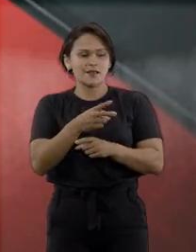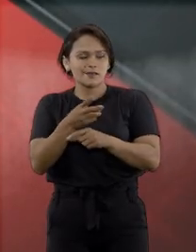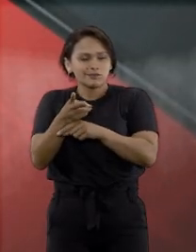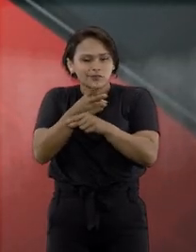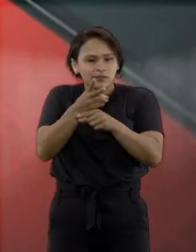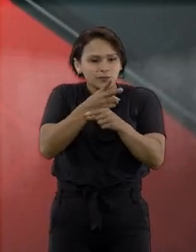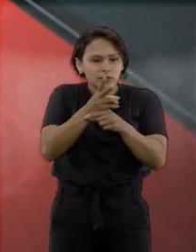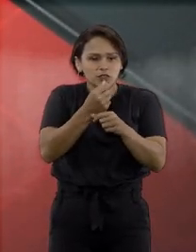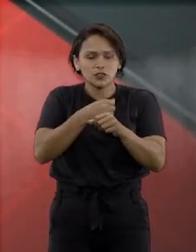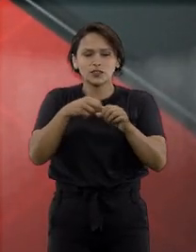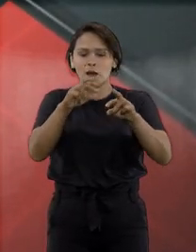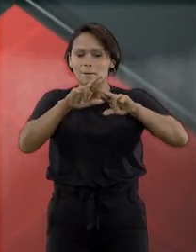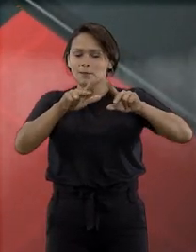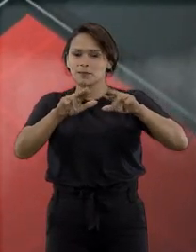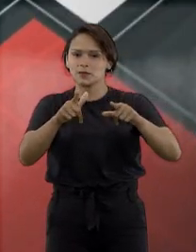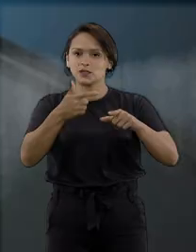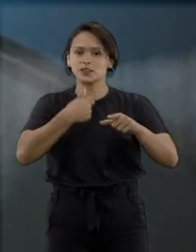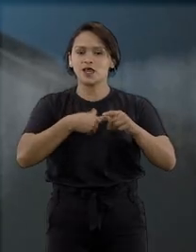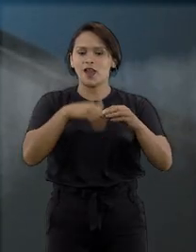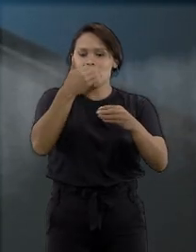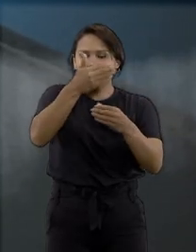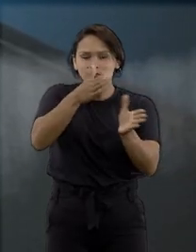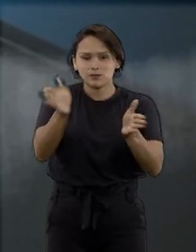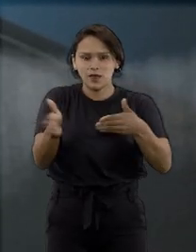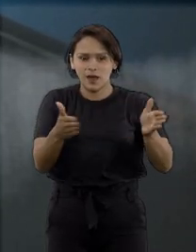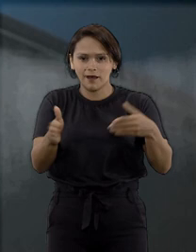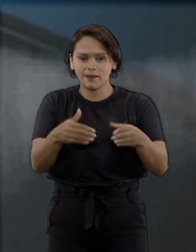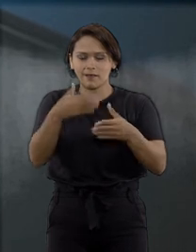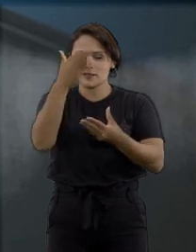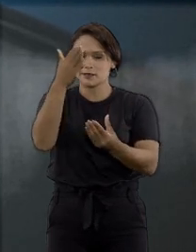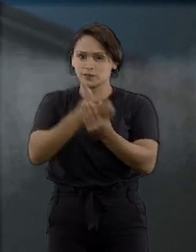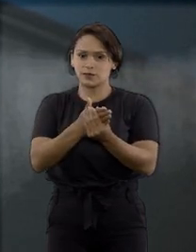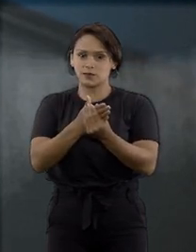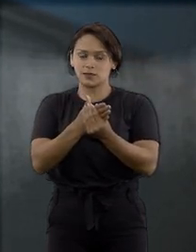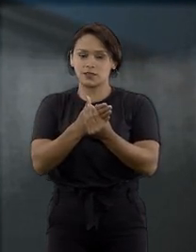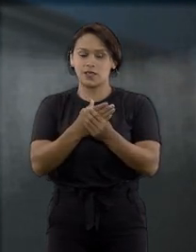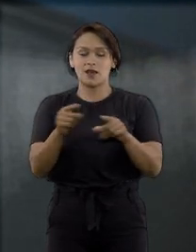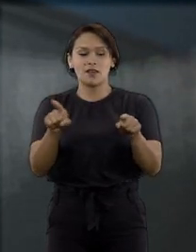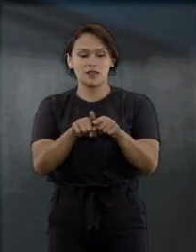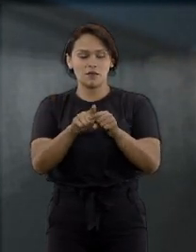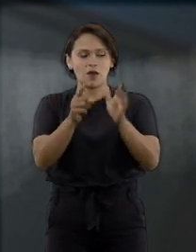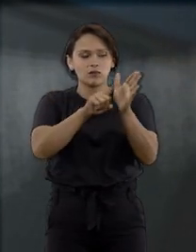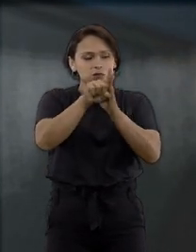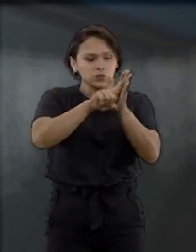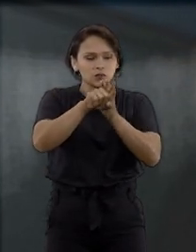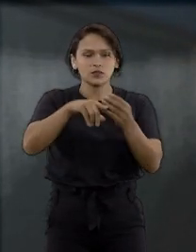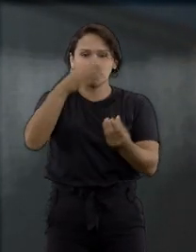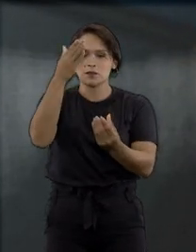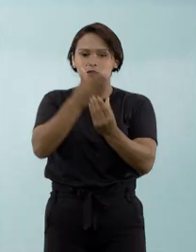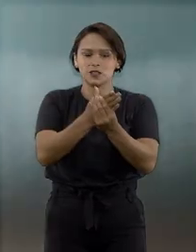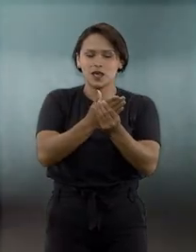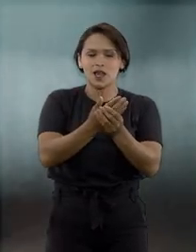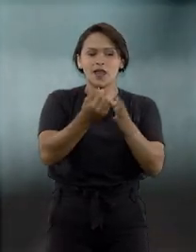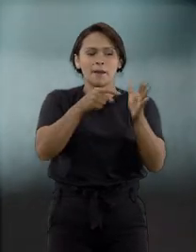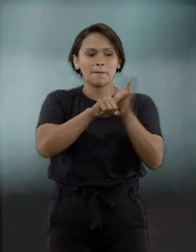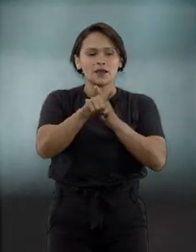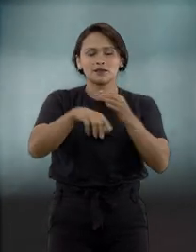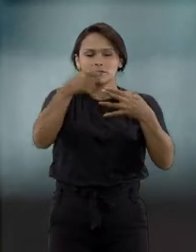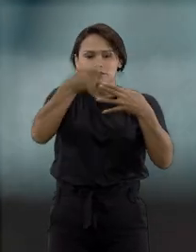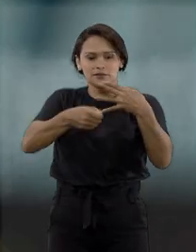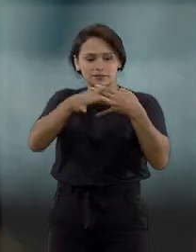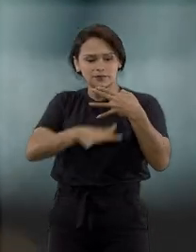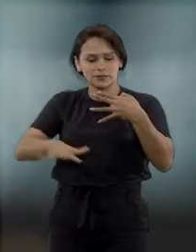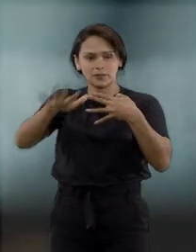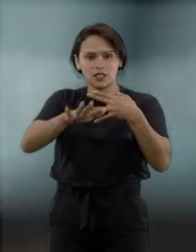arquivos e peças processuais. E ainda consultar processos e fazer pesquisas de jurisprudência. Tudo